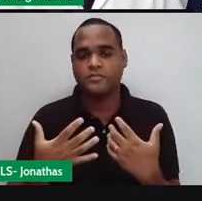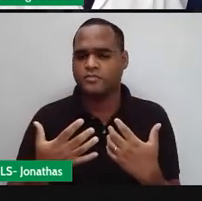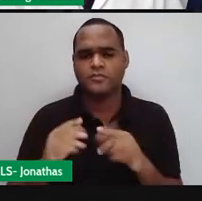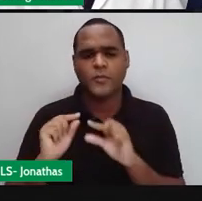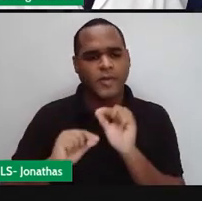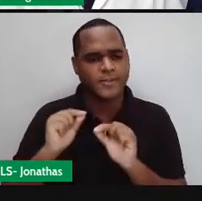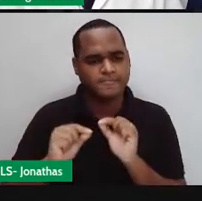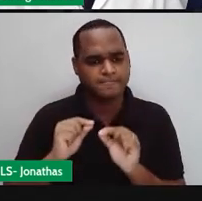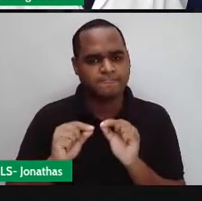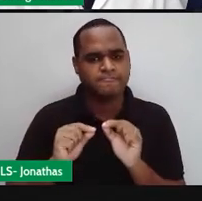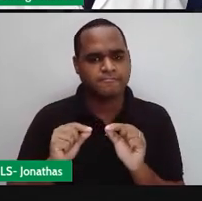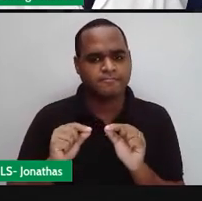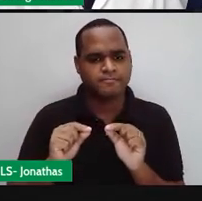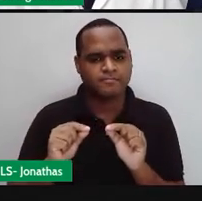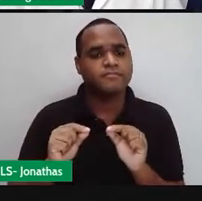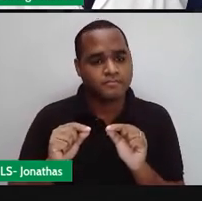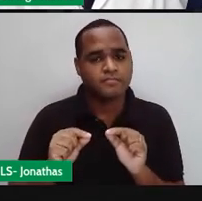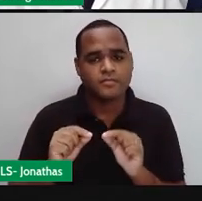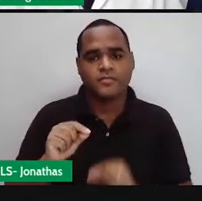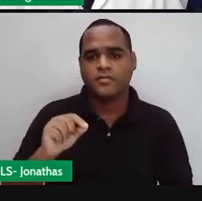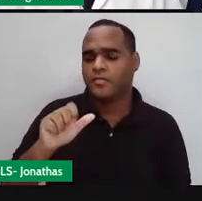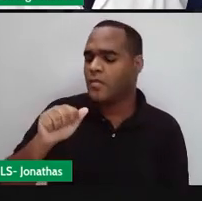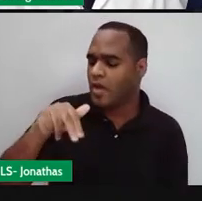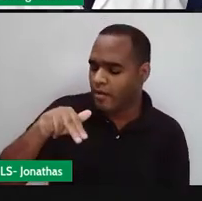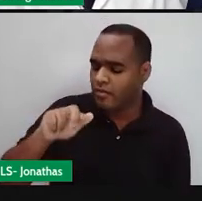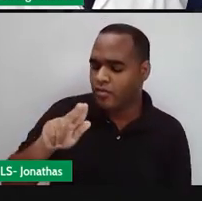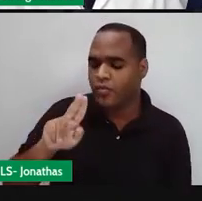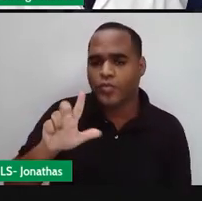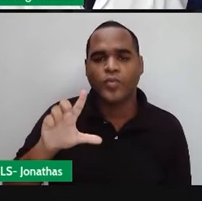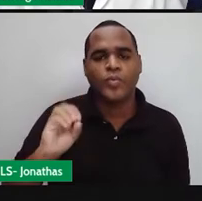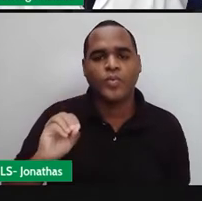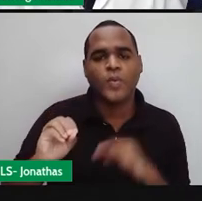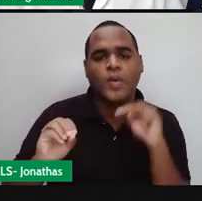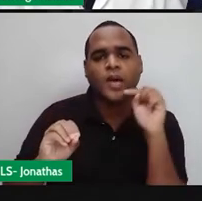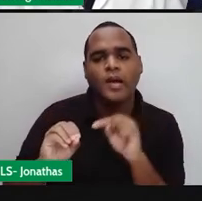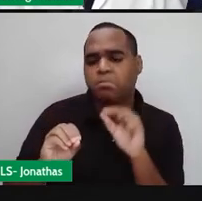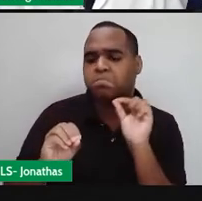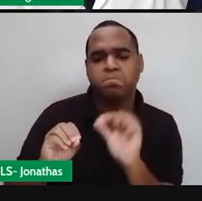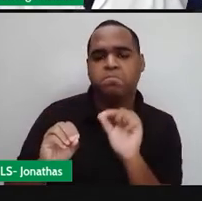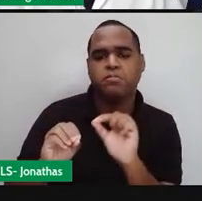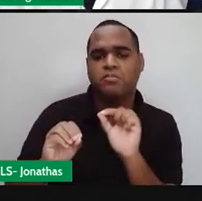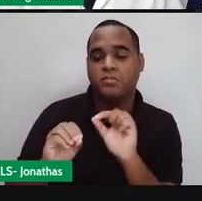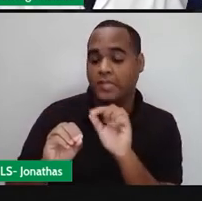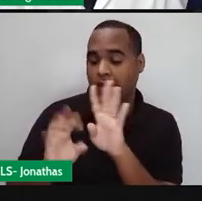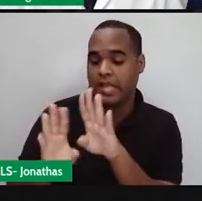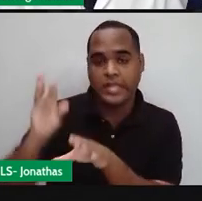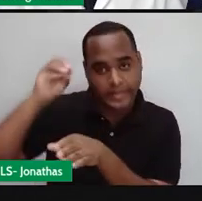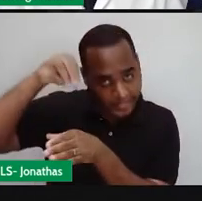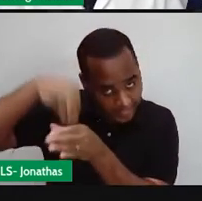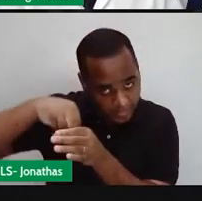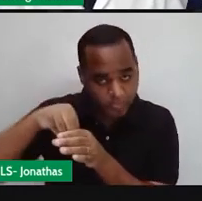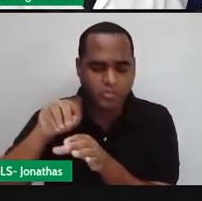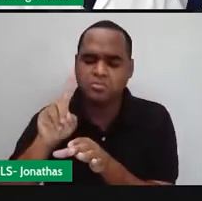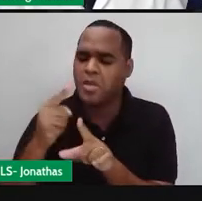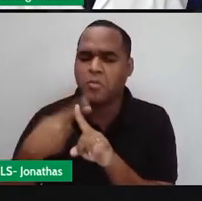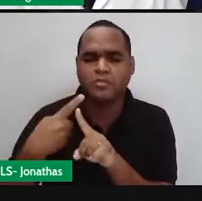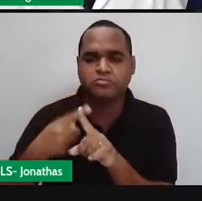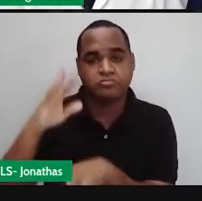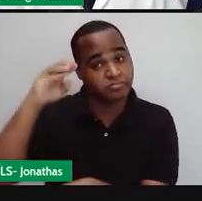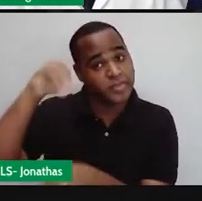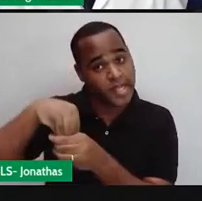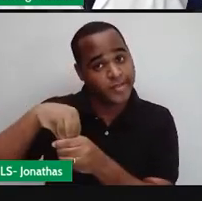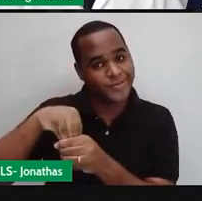Isso são os ângulos no polígono. Os ângulos internos. Por que internos?